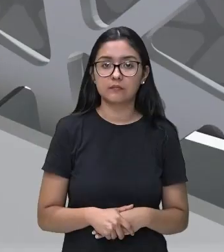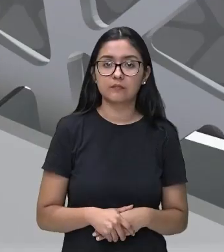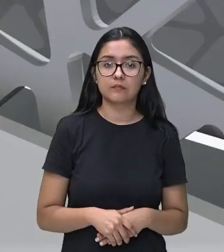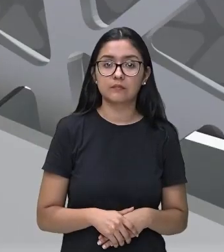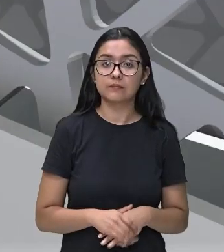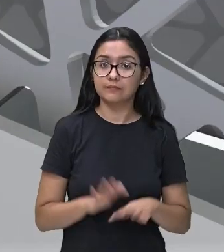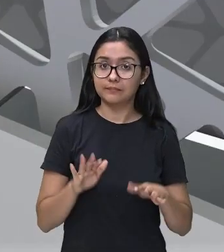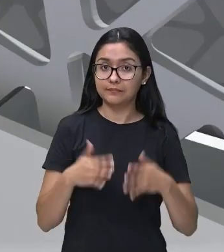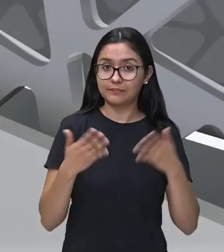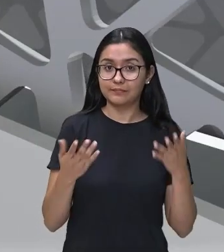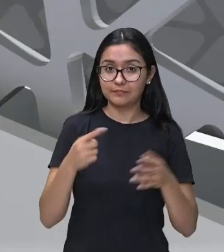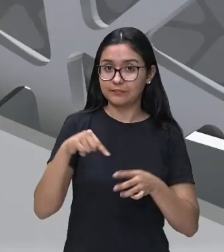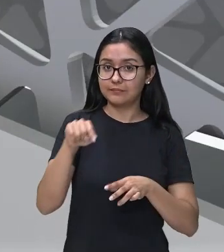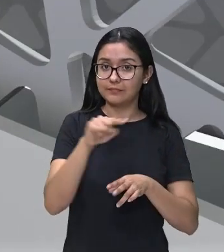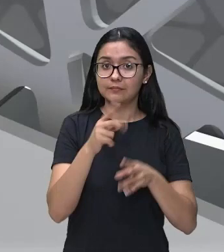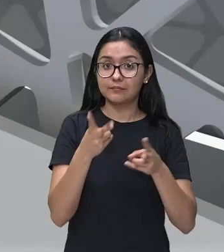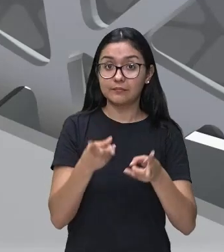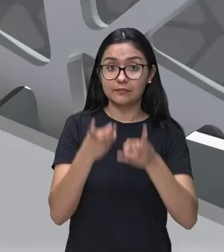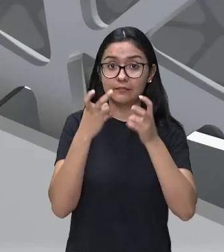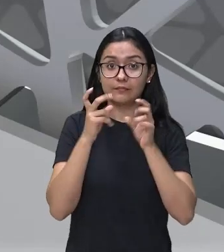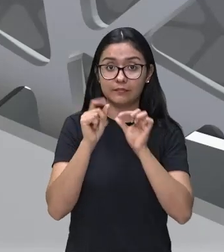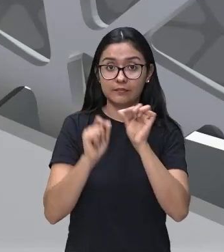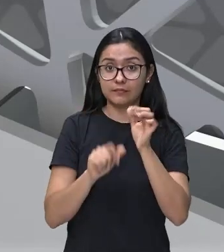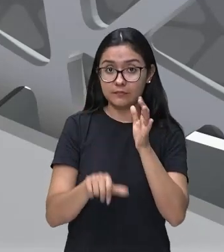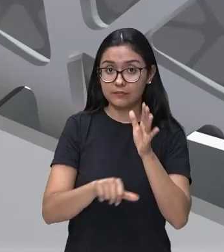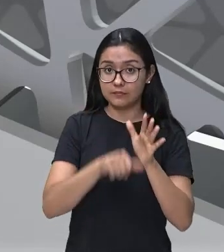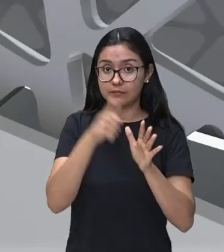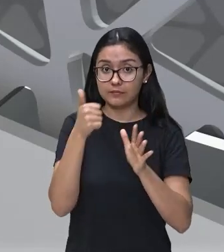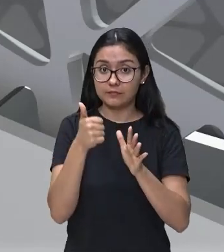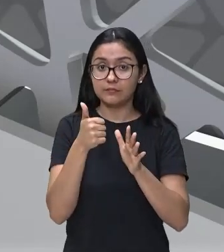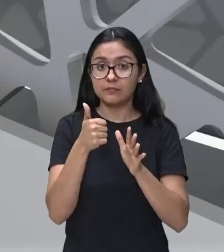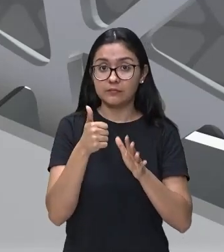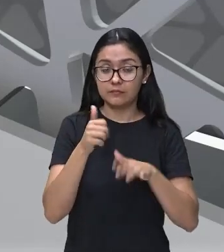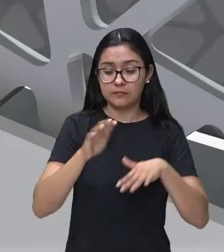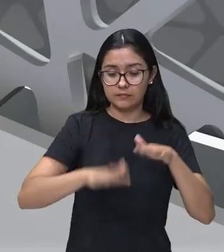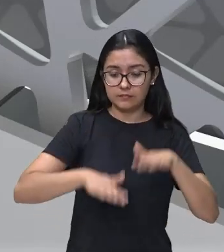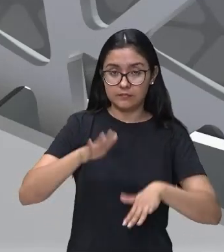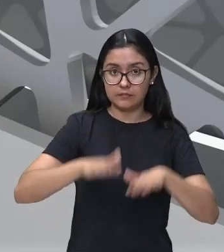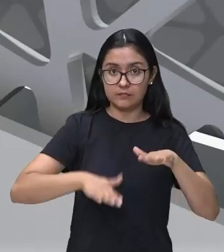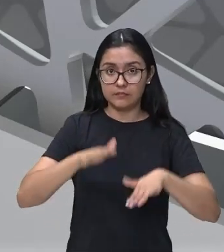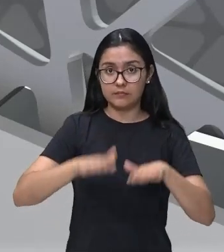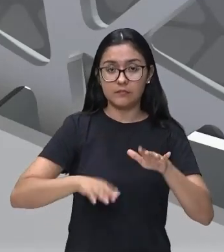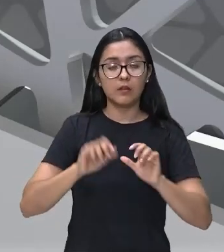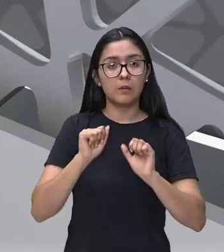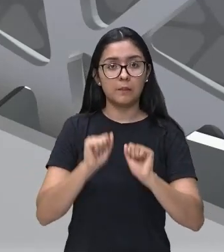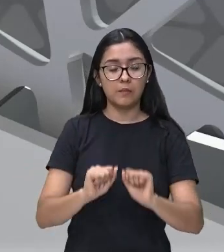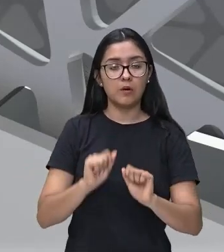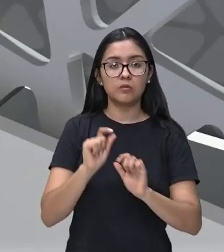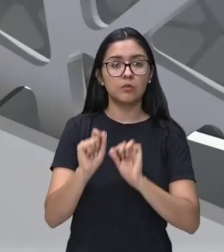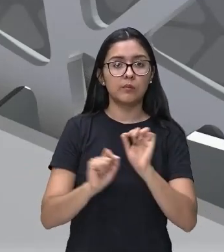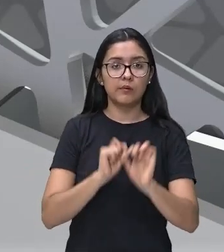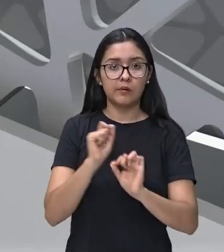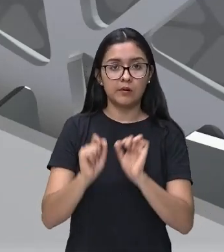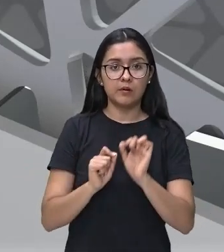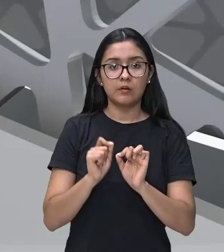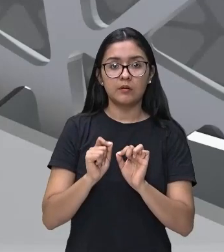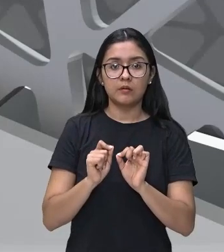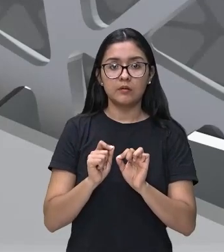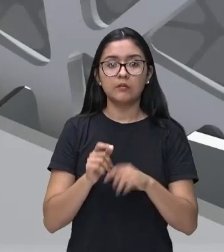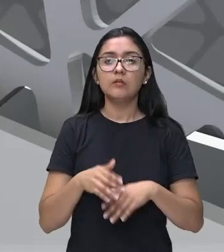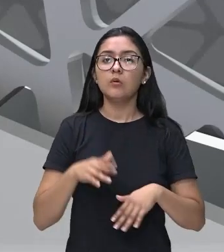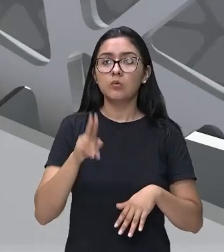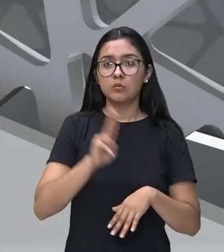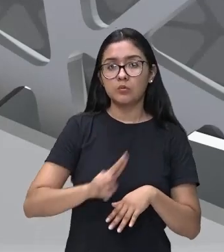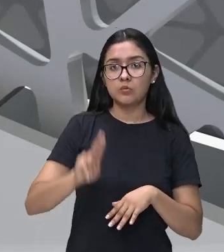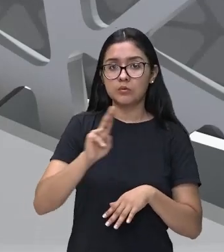Então, como vocês perceberam, o primeiro instrumento era um tambor ali, que ele pode ser percutido